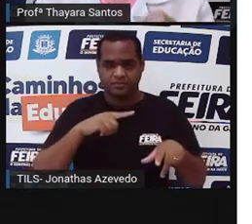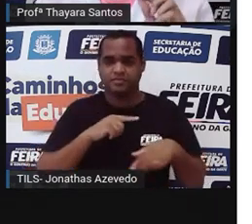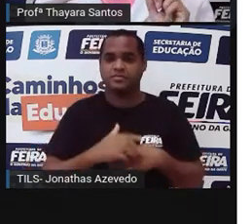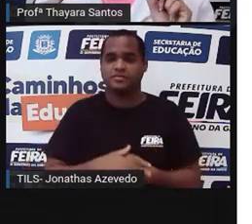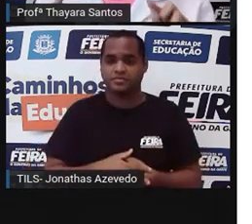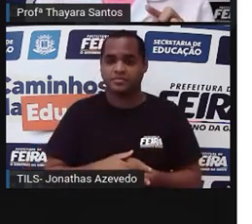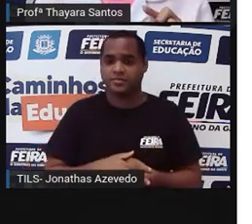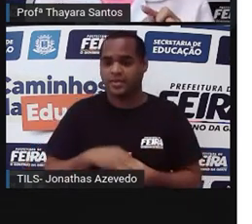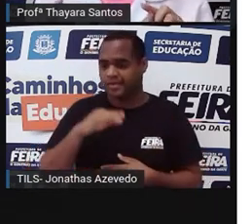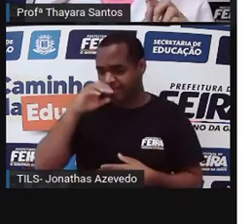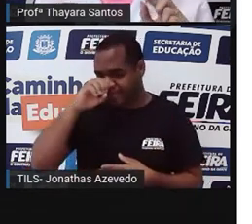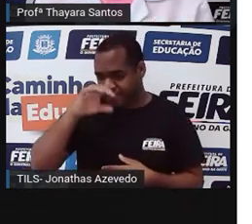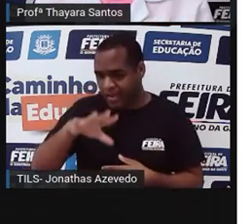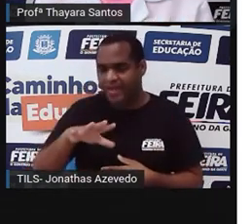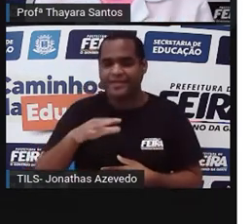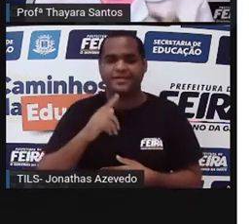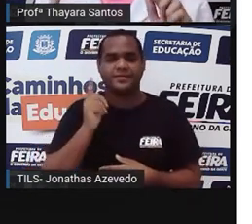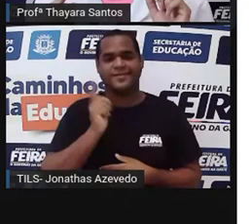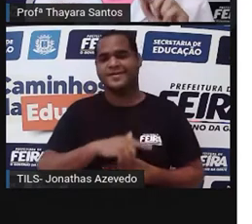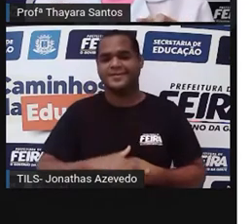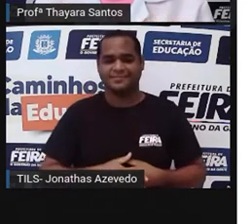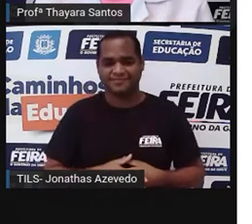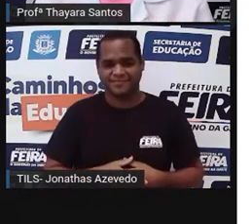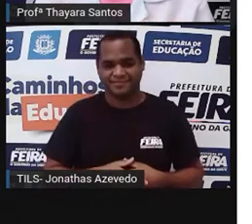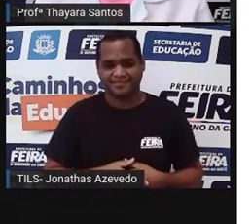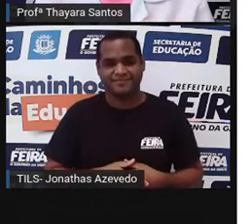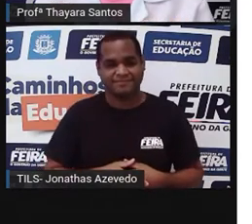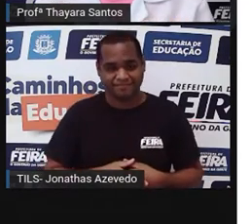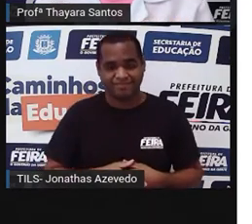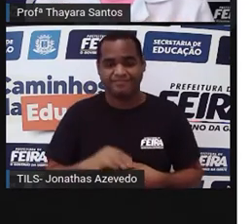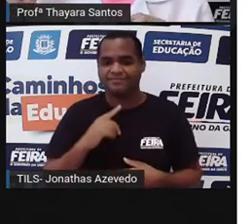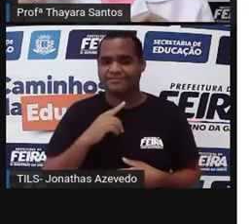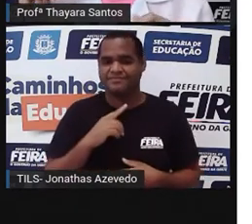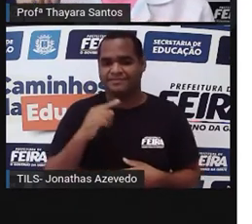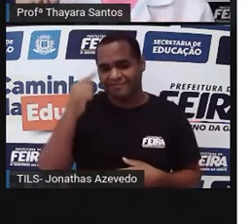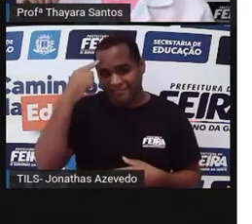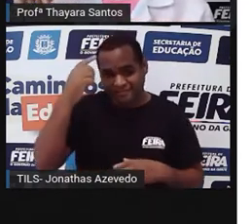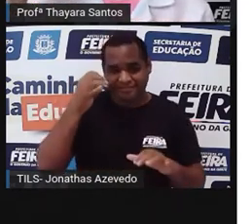excretar. Por isso que é comum, algumas vezes, podem procurar aí na internet.